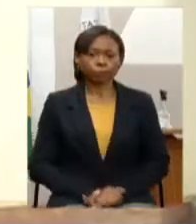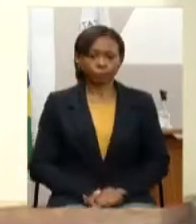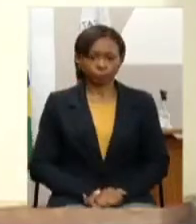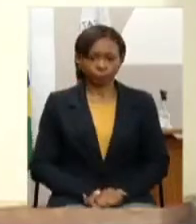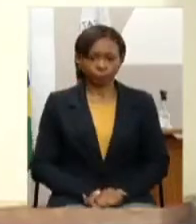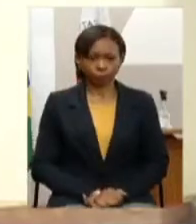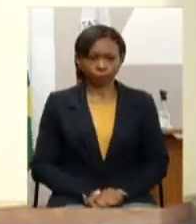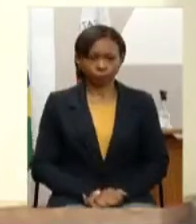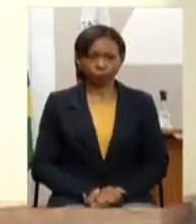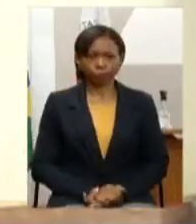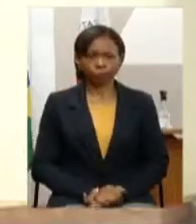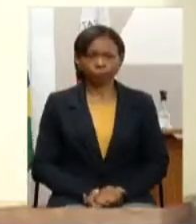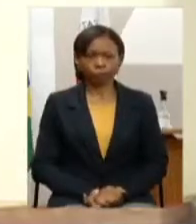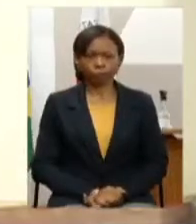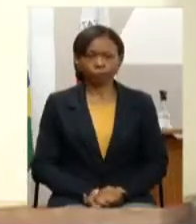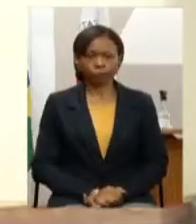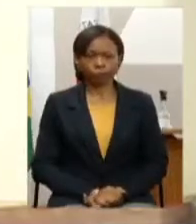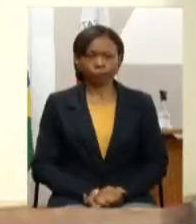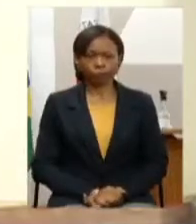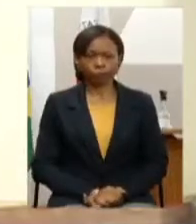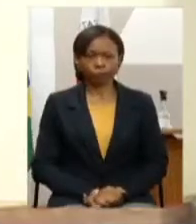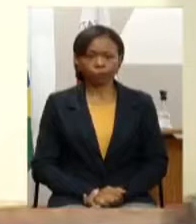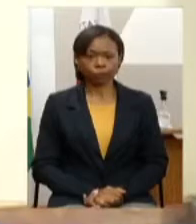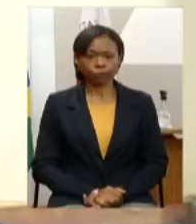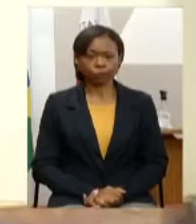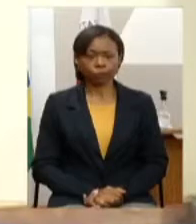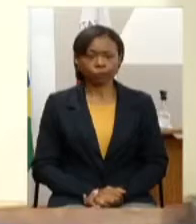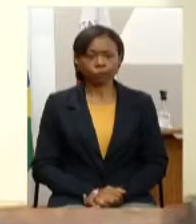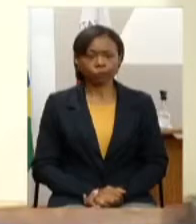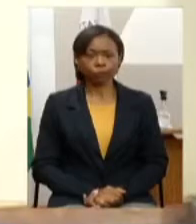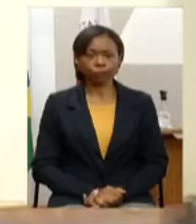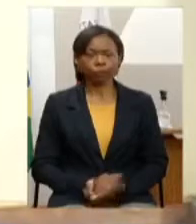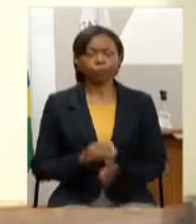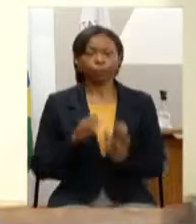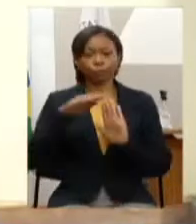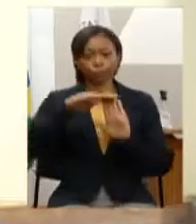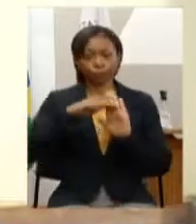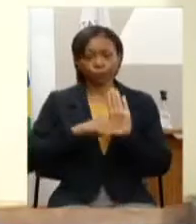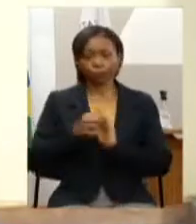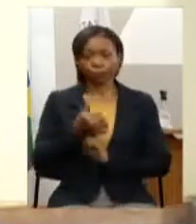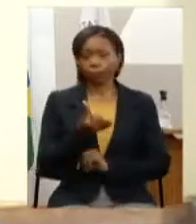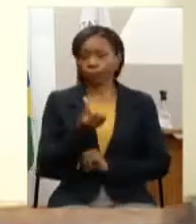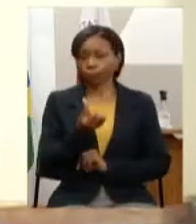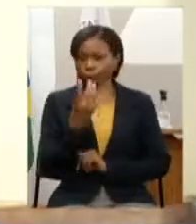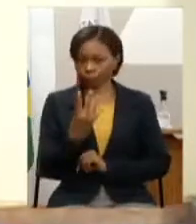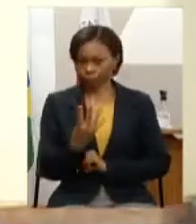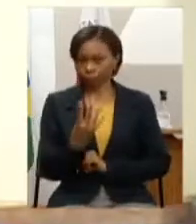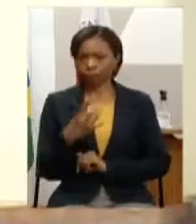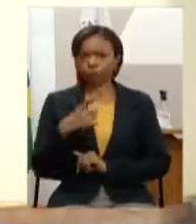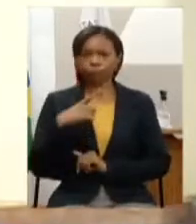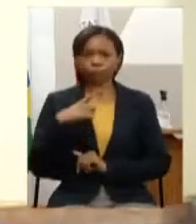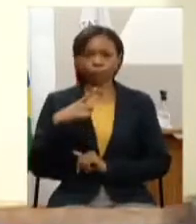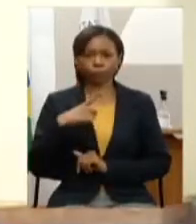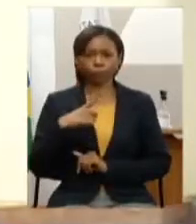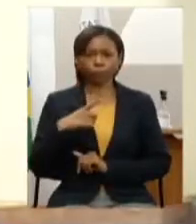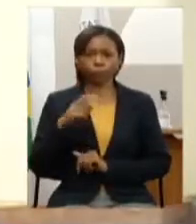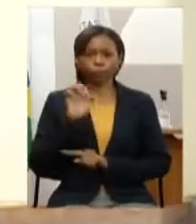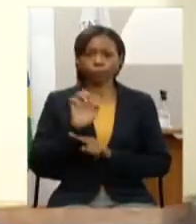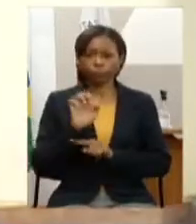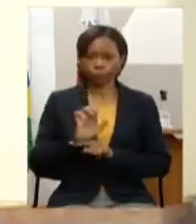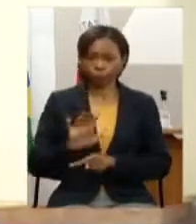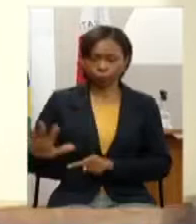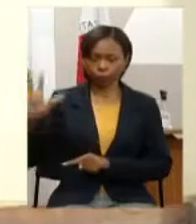técnica do crédito fundiário no programa 164 programa estadual de